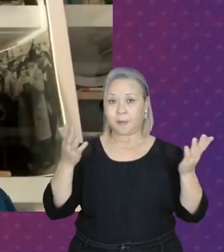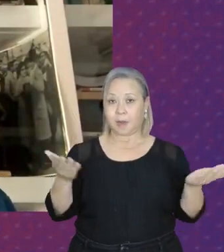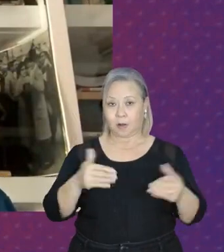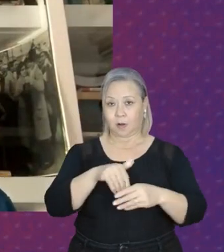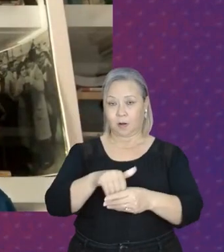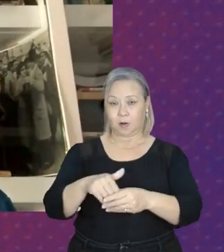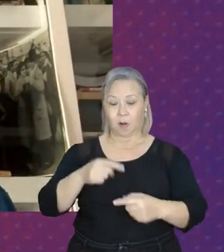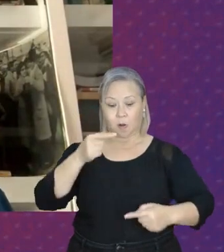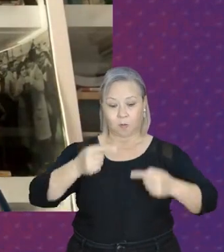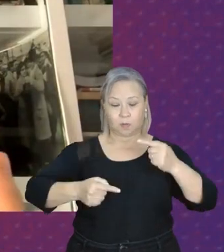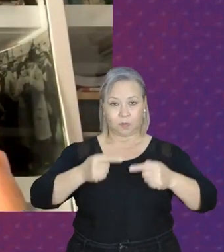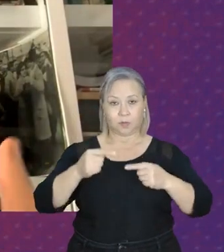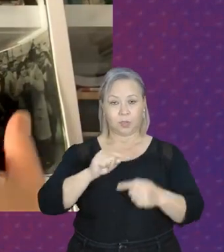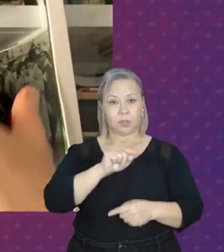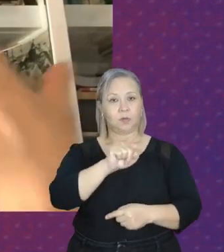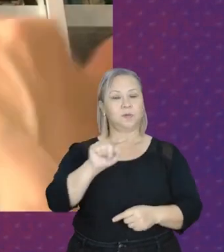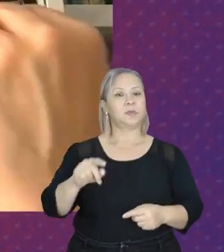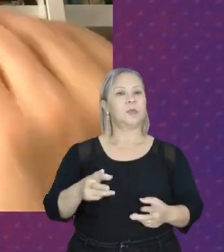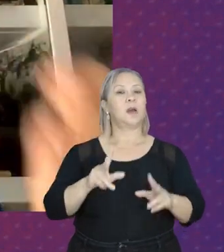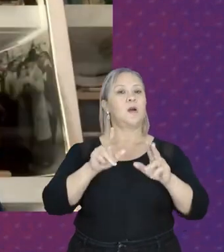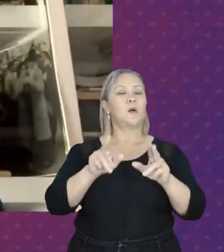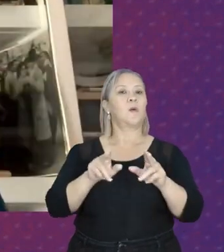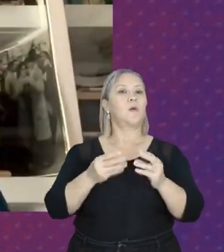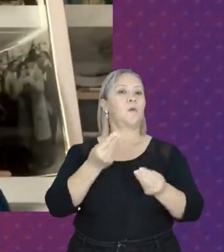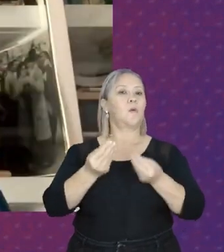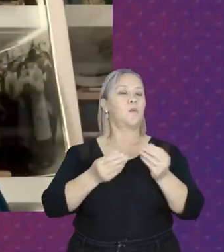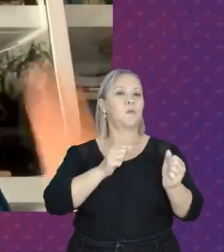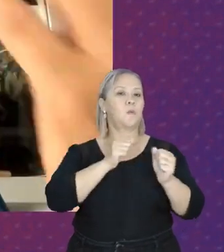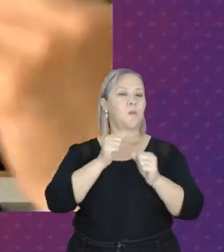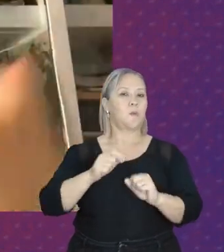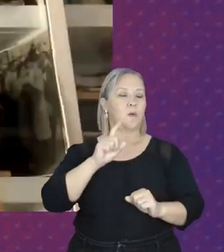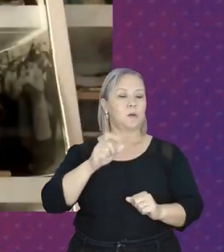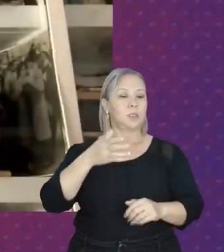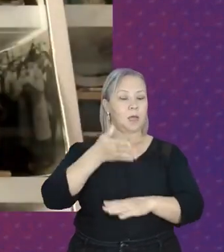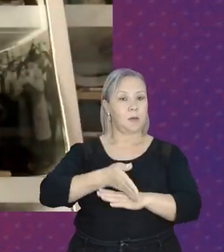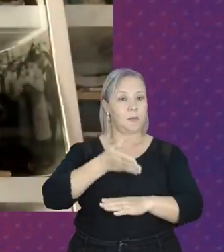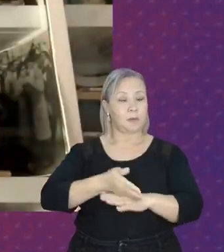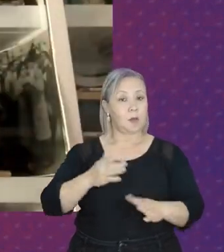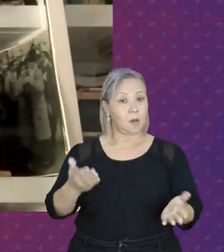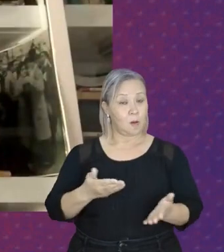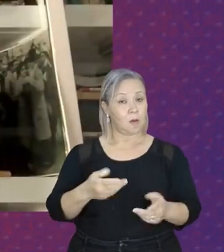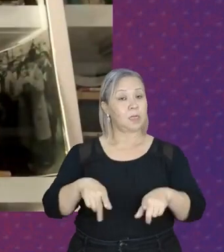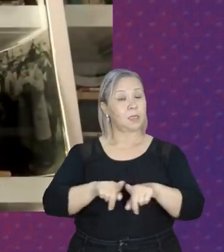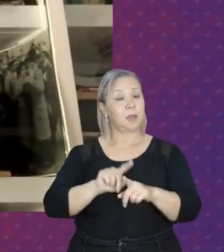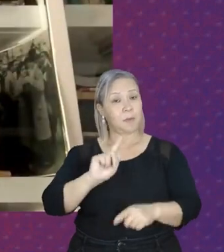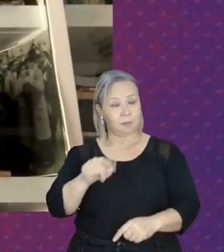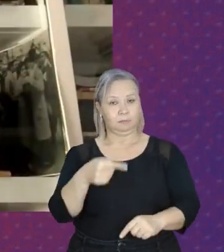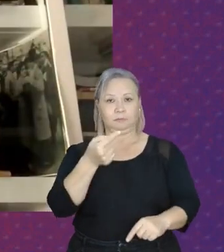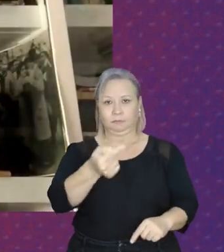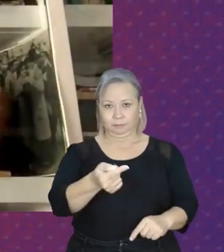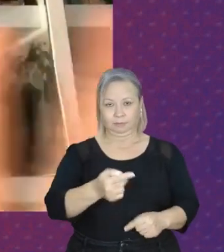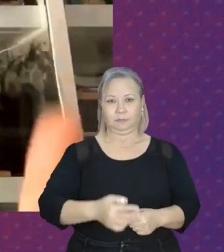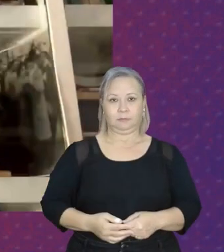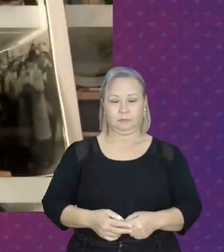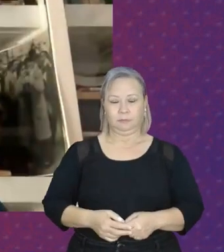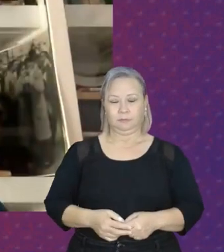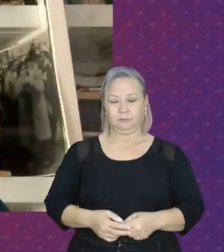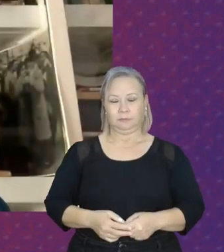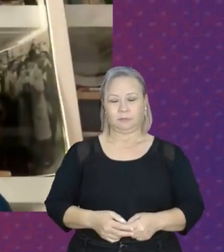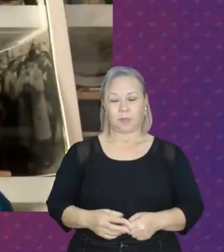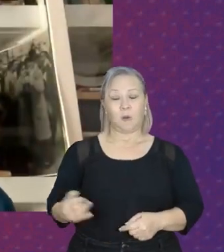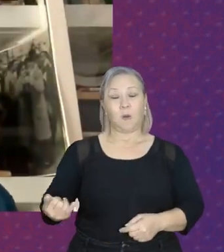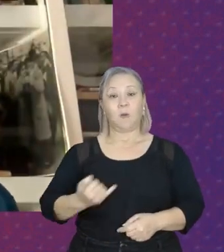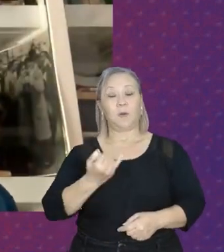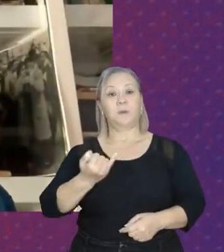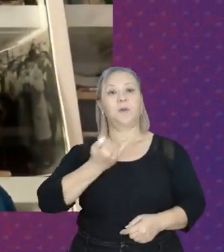discutir com vocês como pode ser a participação agora e como pode ser a participação depois. Então, uma coisa importante